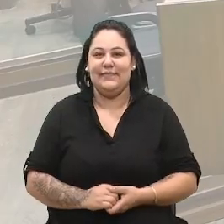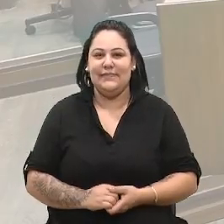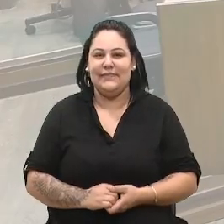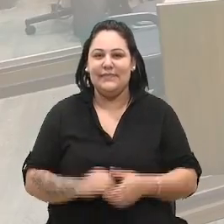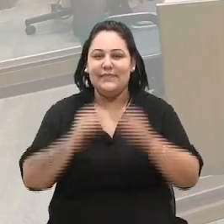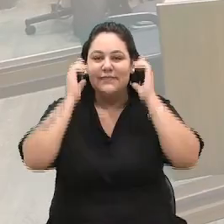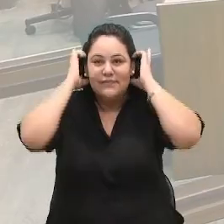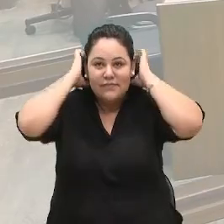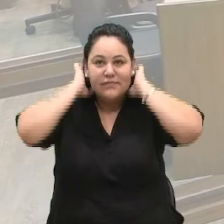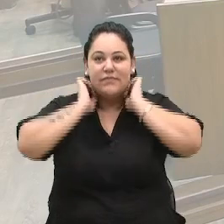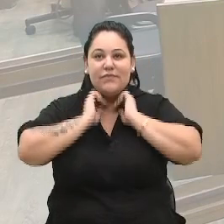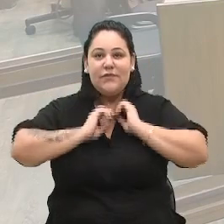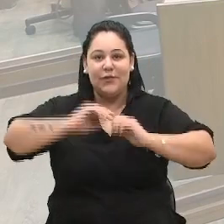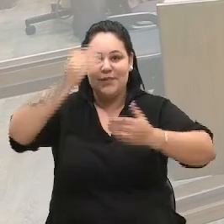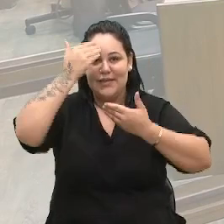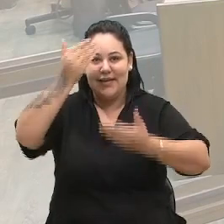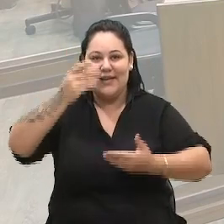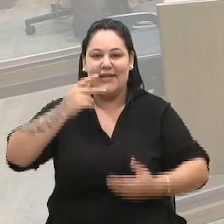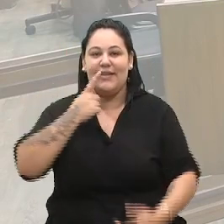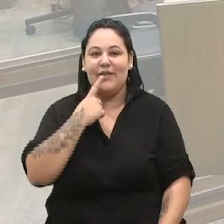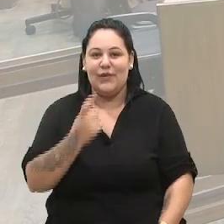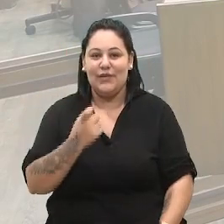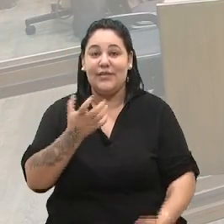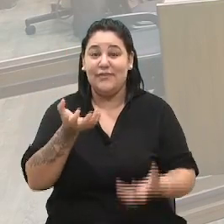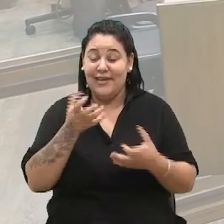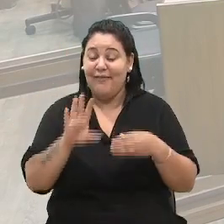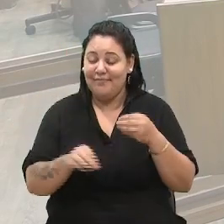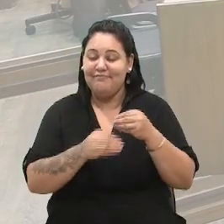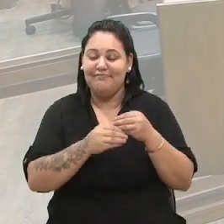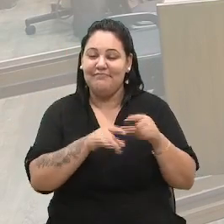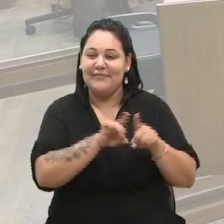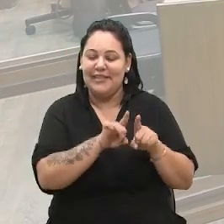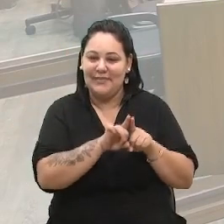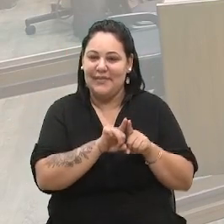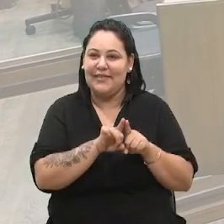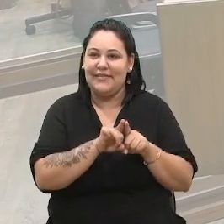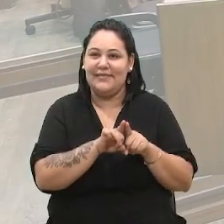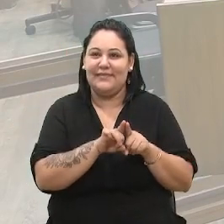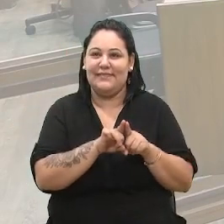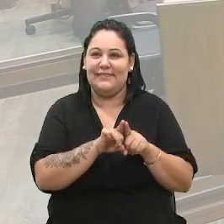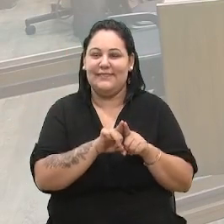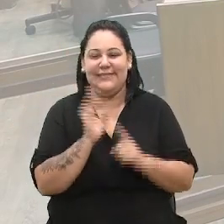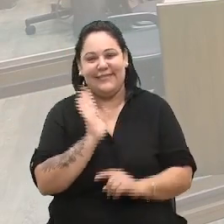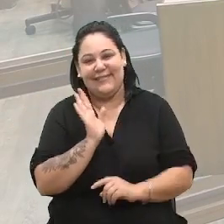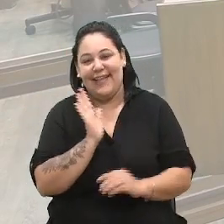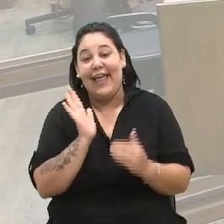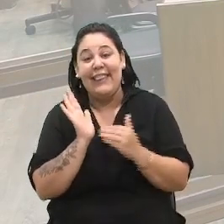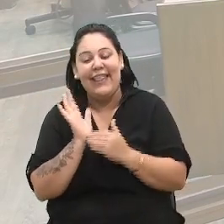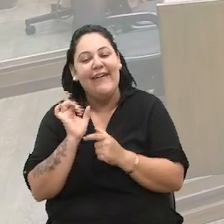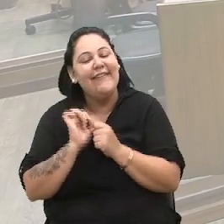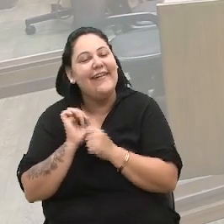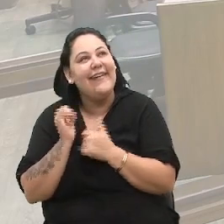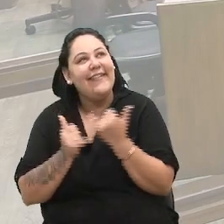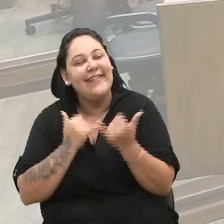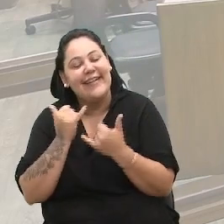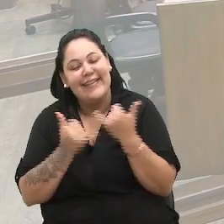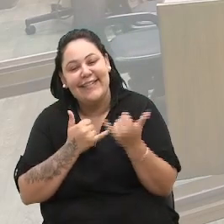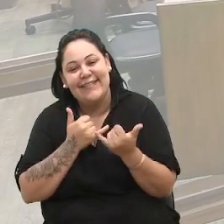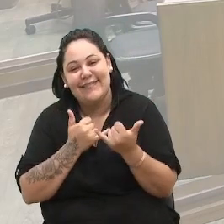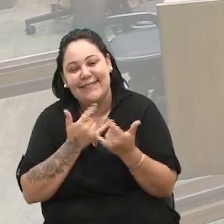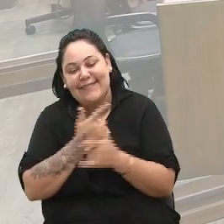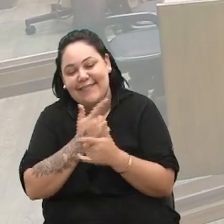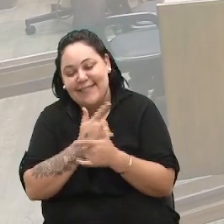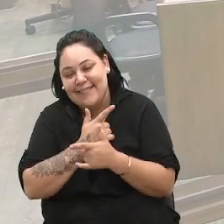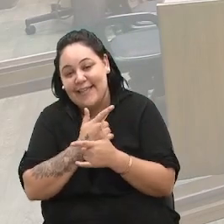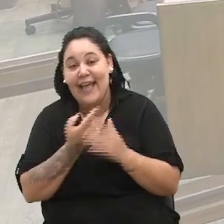Obrigado, vereadora Rosa, pela parte. Eu também queria me somar, que até vou fazer uma brincadeira, vereador Menegosi, que